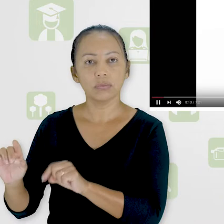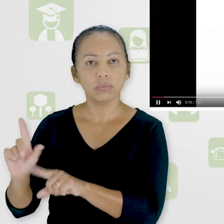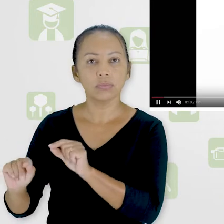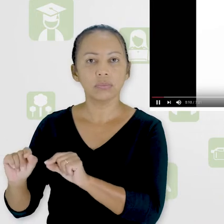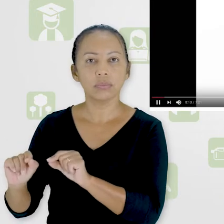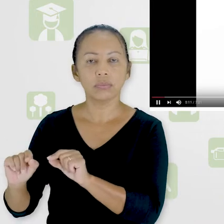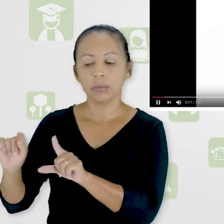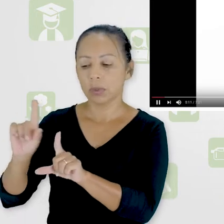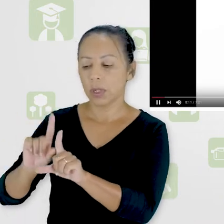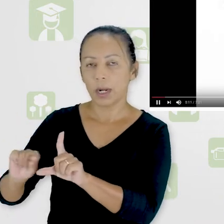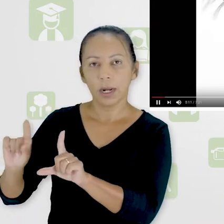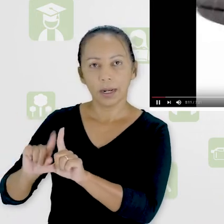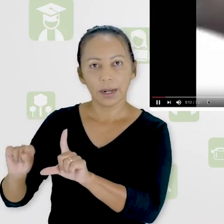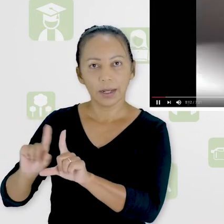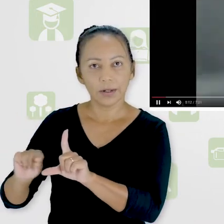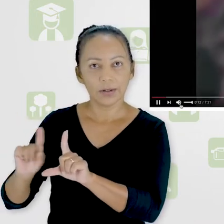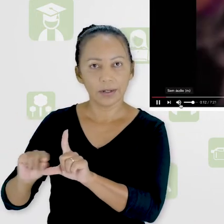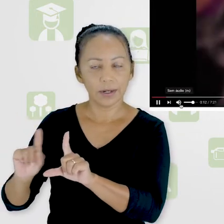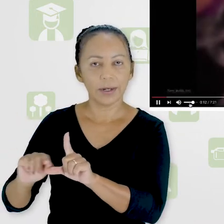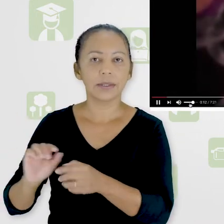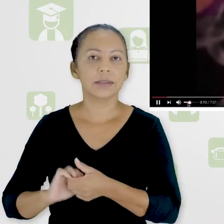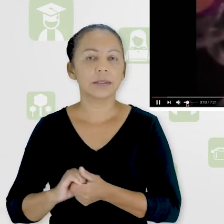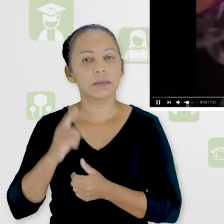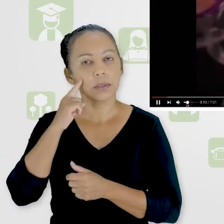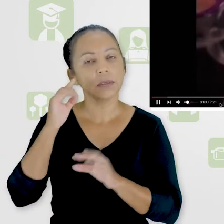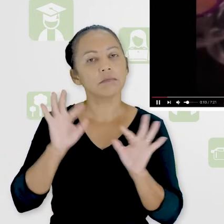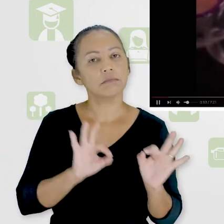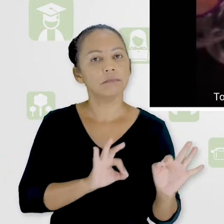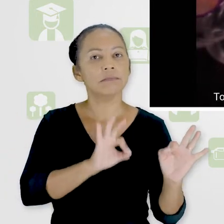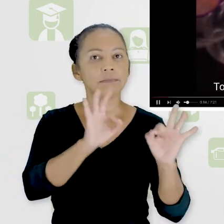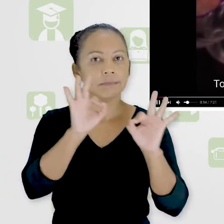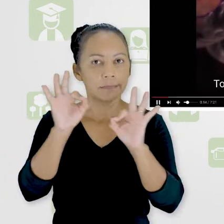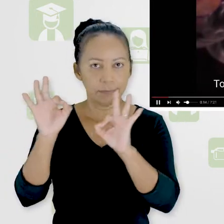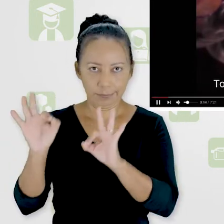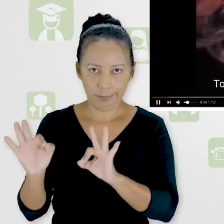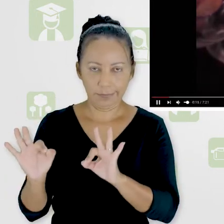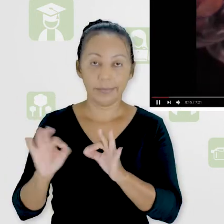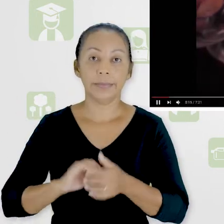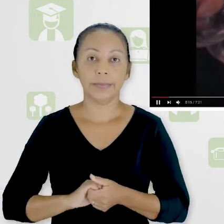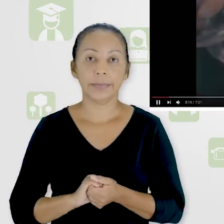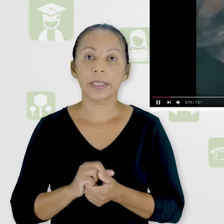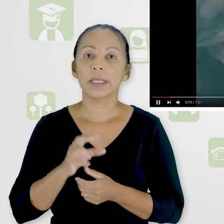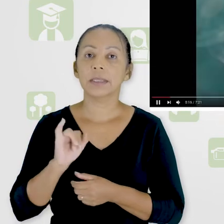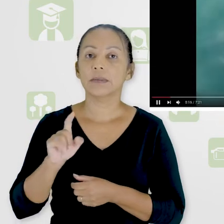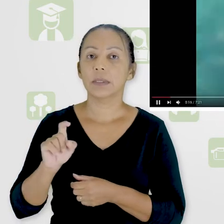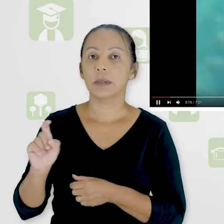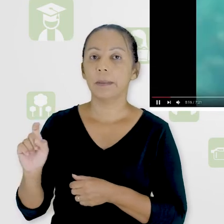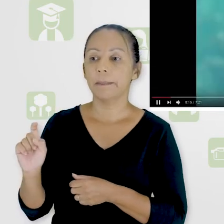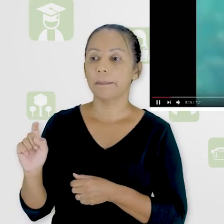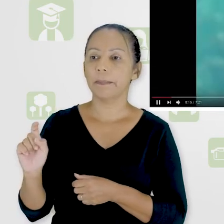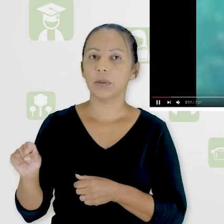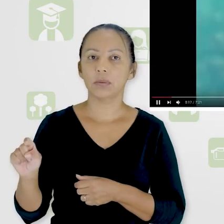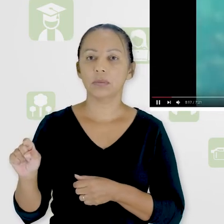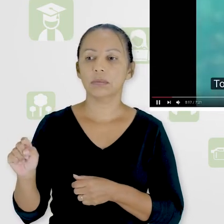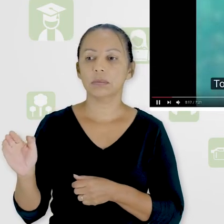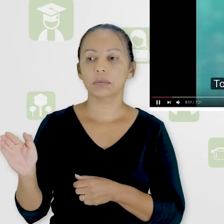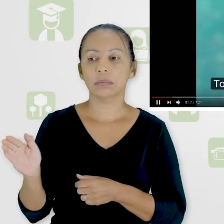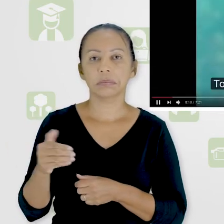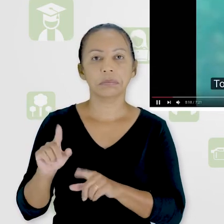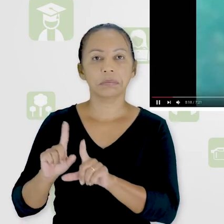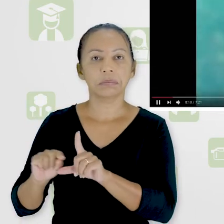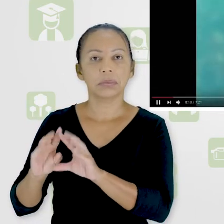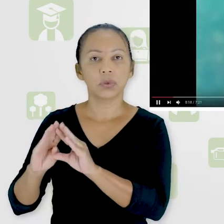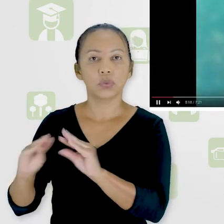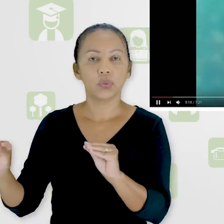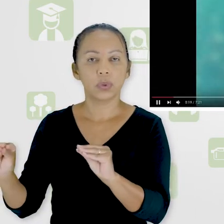Vou deixar o vídeo tocando pra você ver. Se você clicar, a legenda sai. Se você clicar,